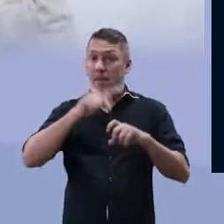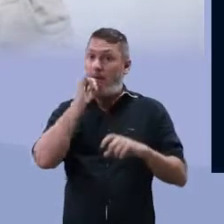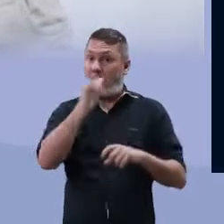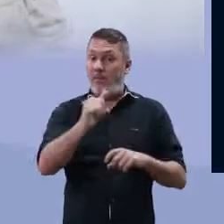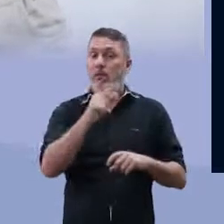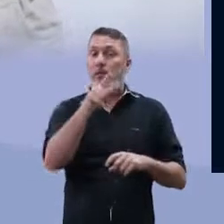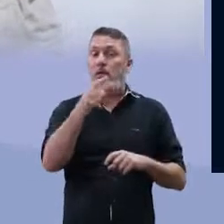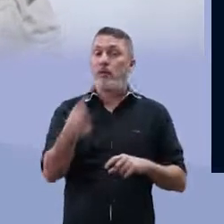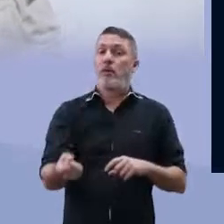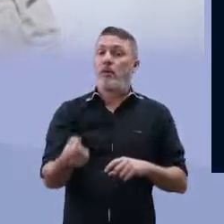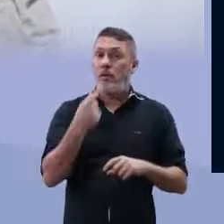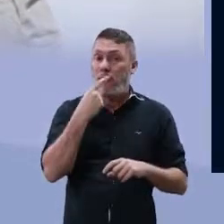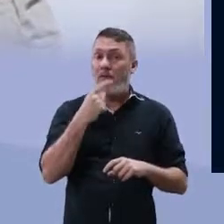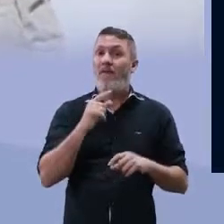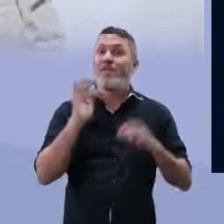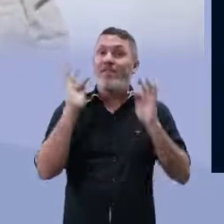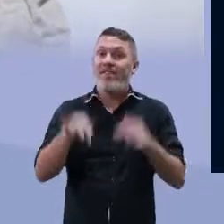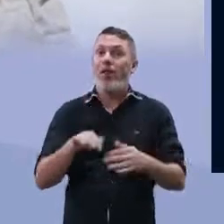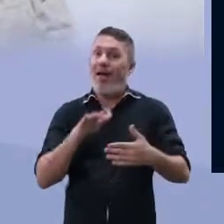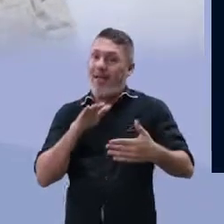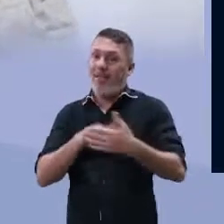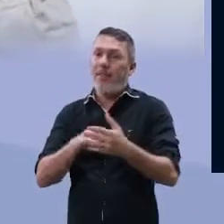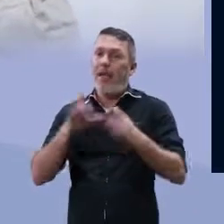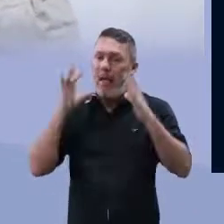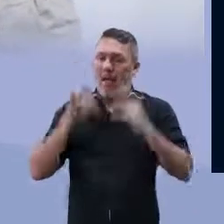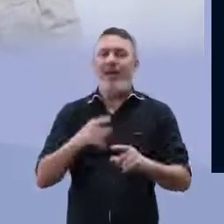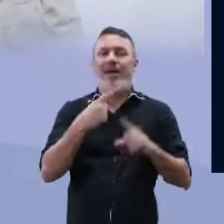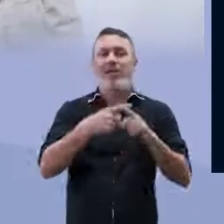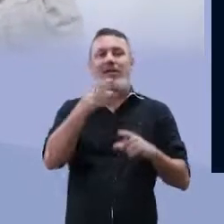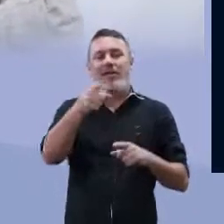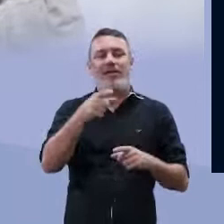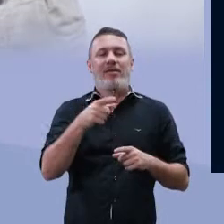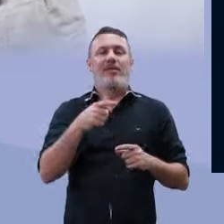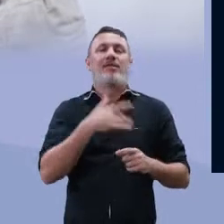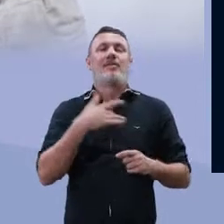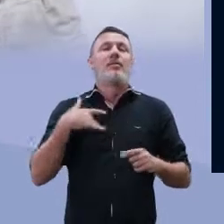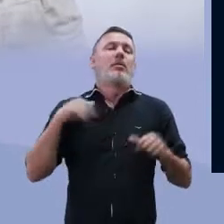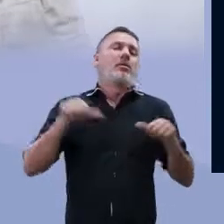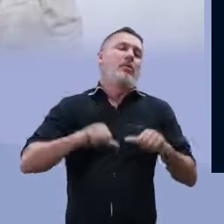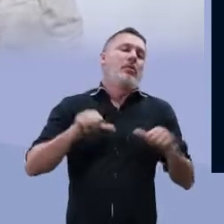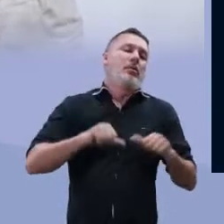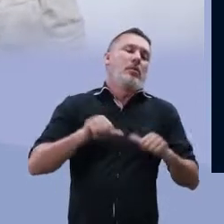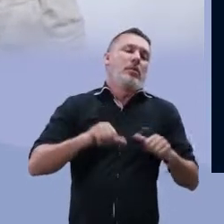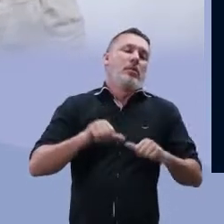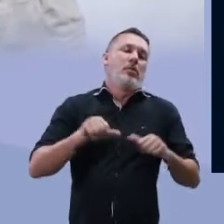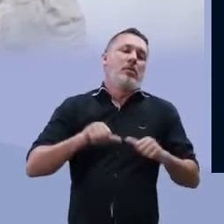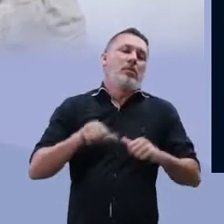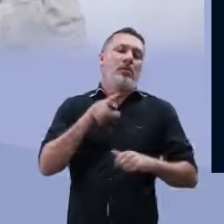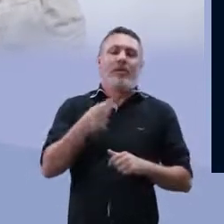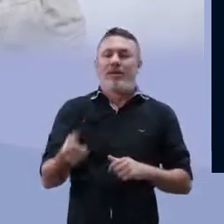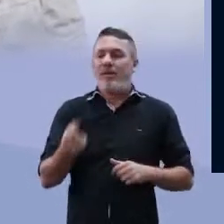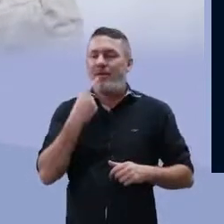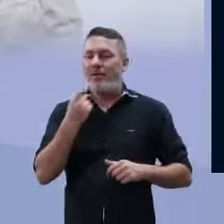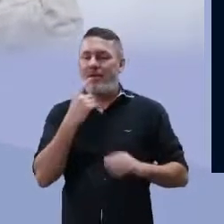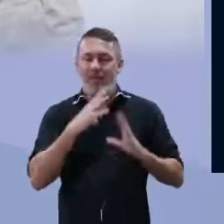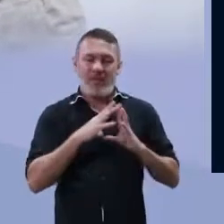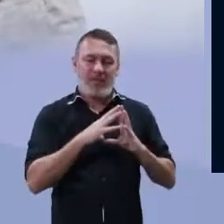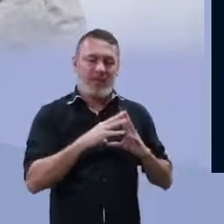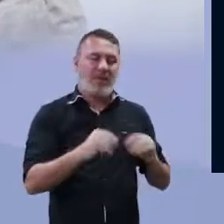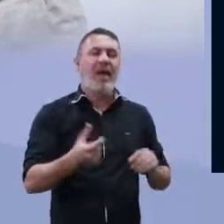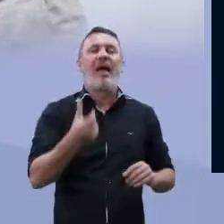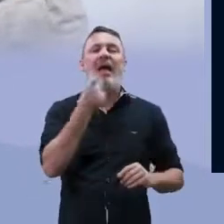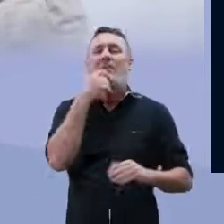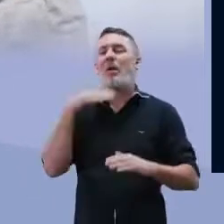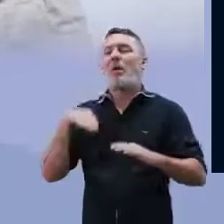antibiótico, o médico ele sempre fala que você tem que tomar o antibiótico até o final. Porque no início você começa a ficar